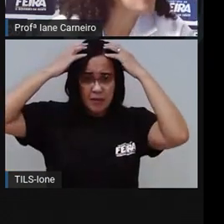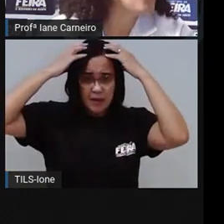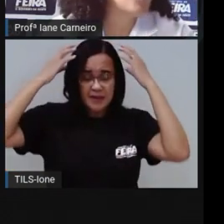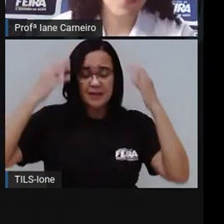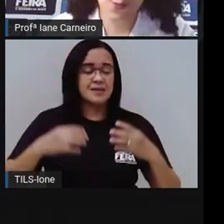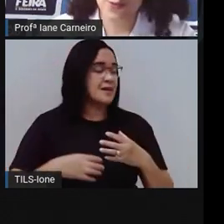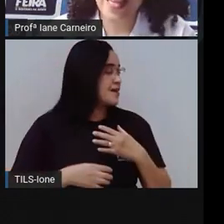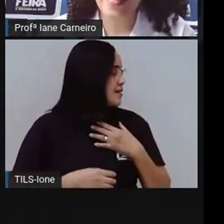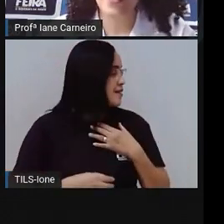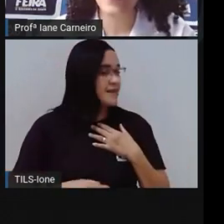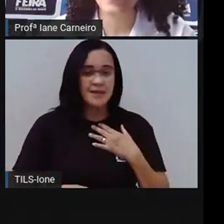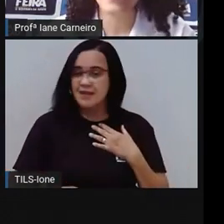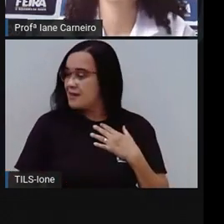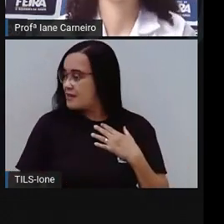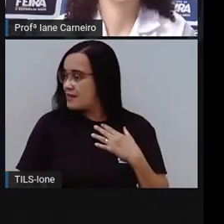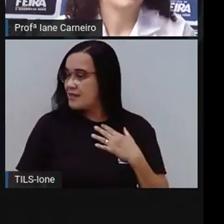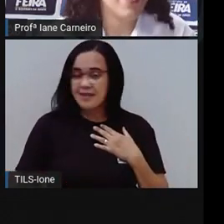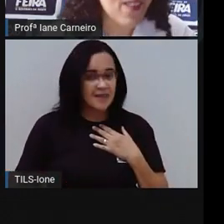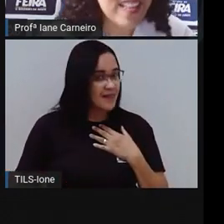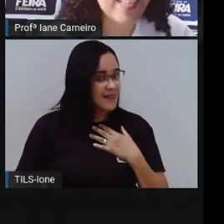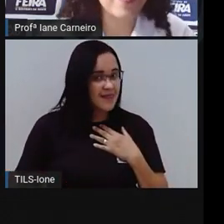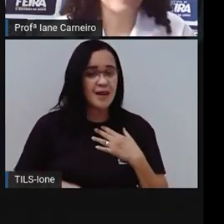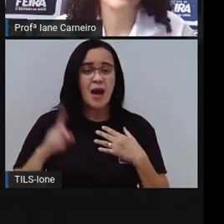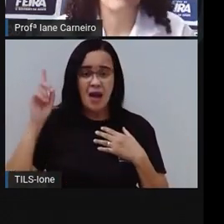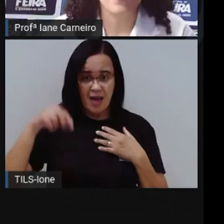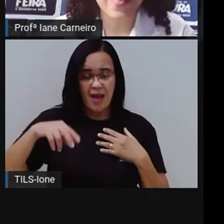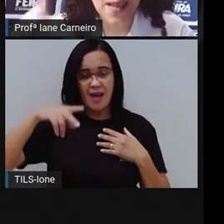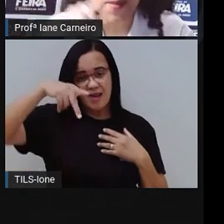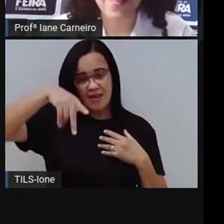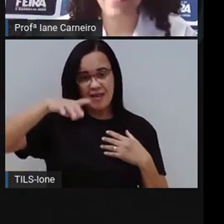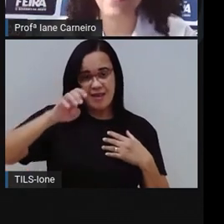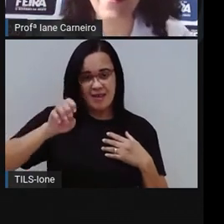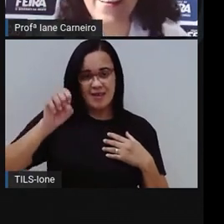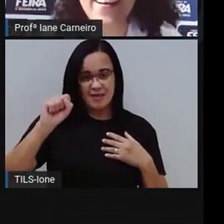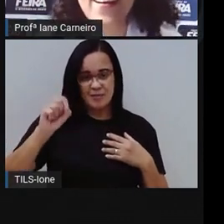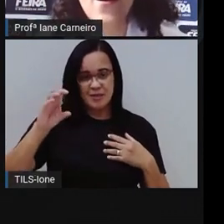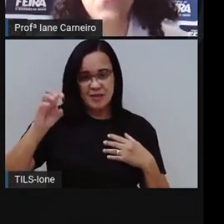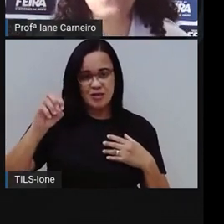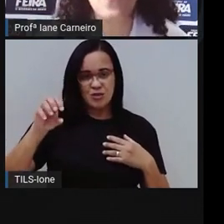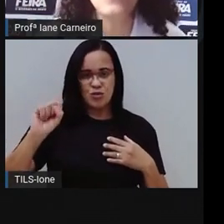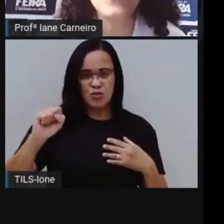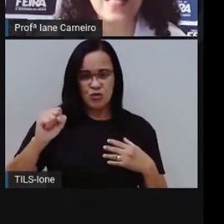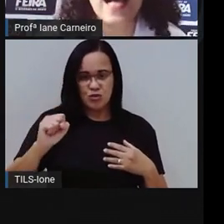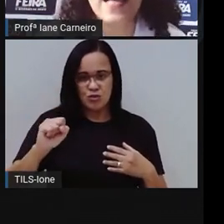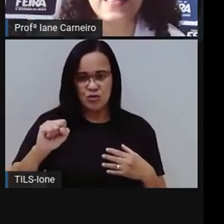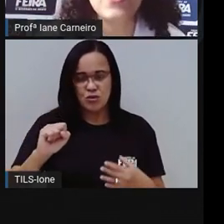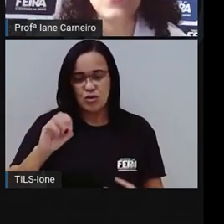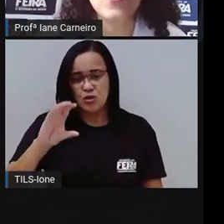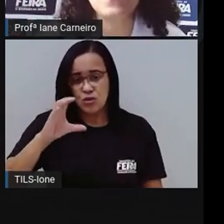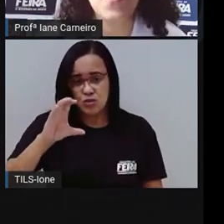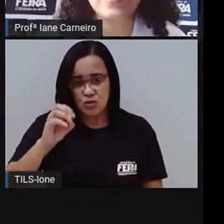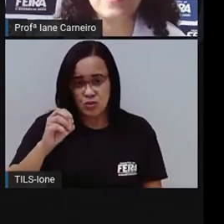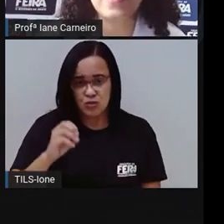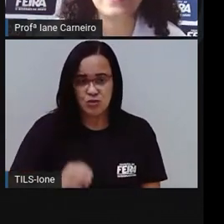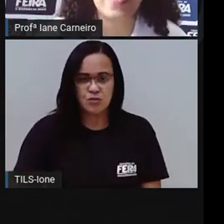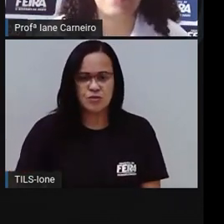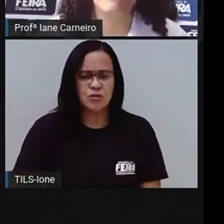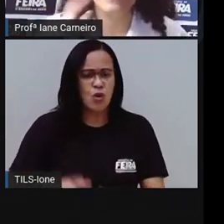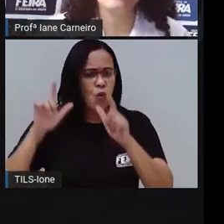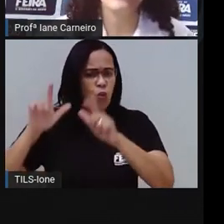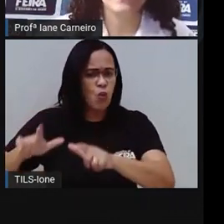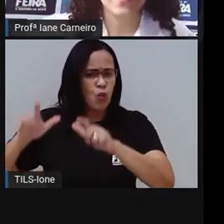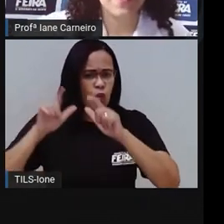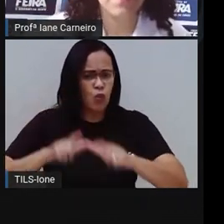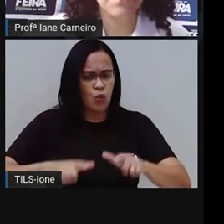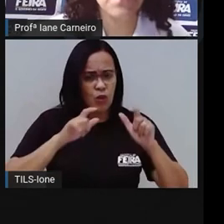O pescoço. Será que é o pescoço? É o pescoço. A prova está sabendo, hein? Qual o lugar em que todos podem se sentar,